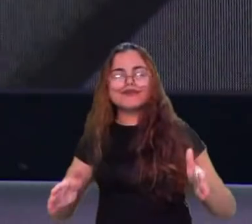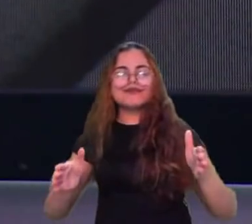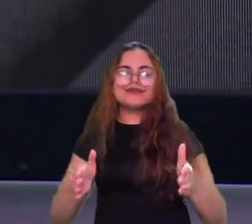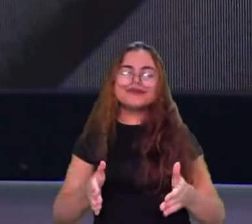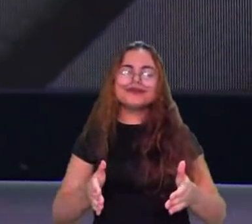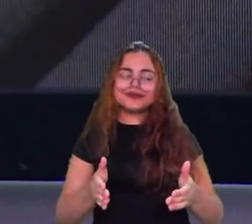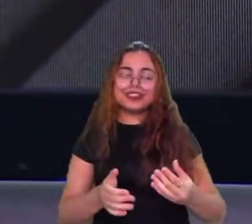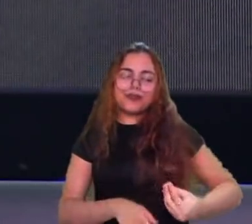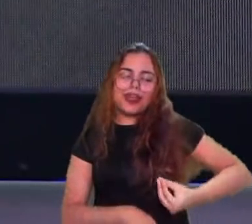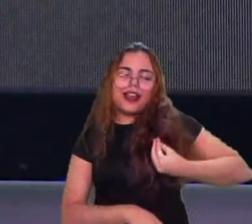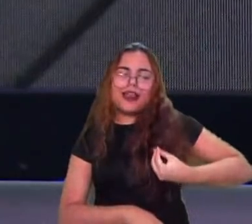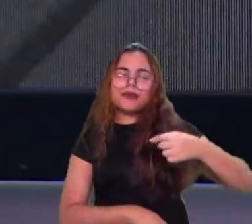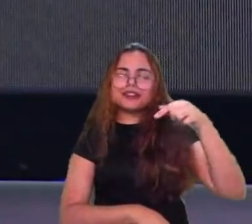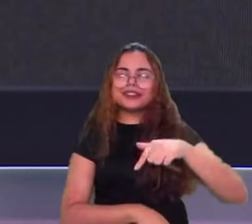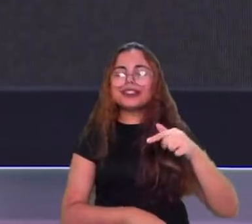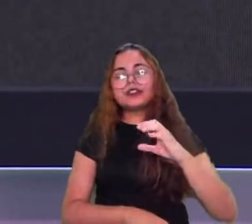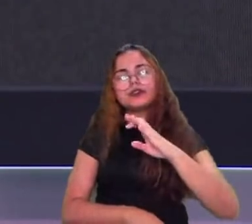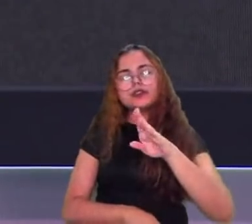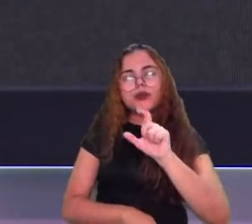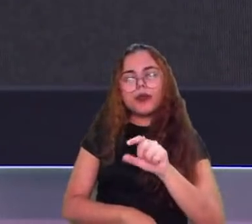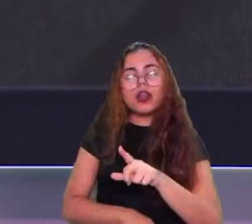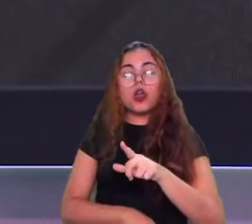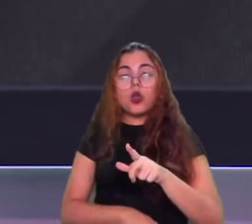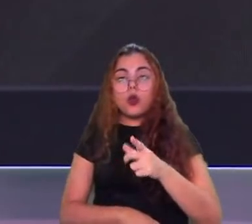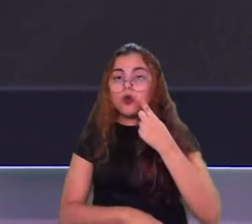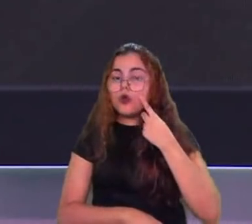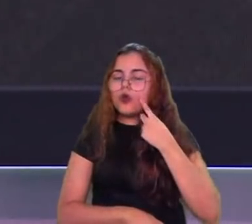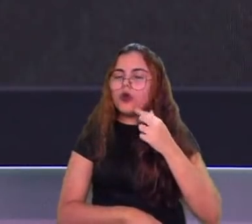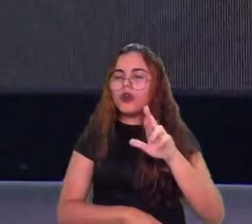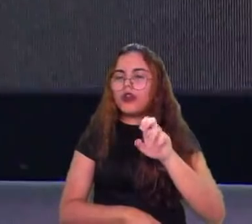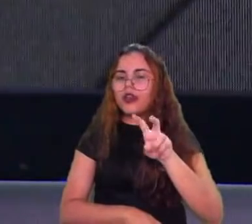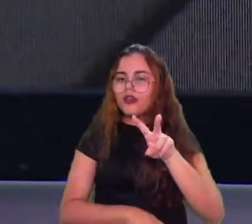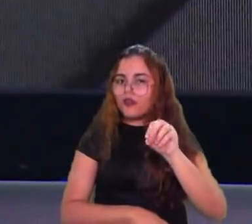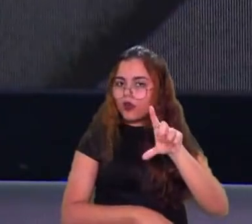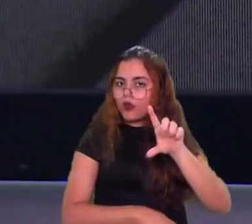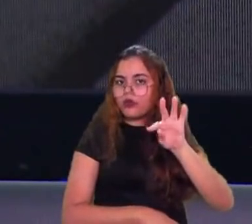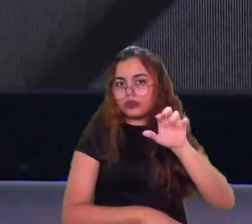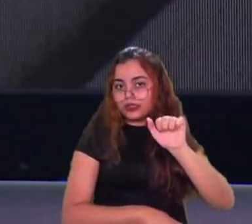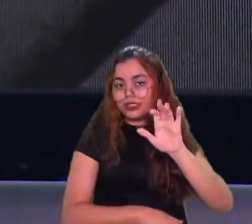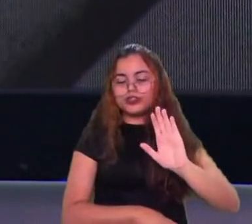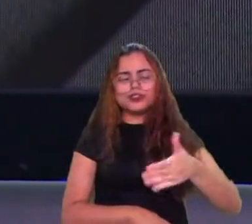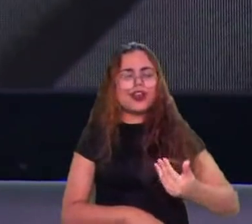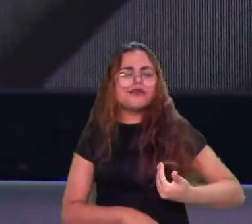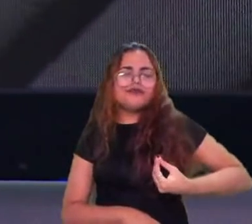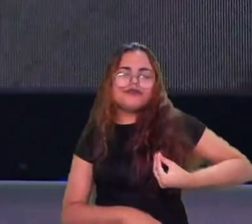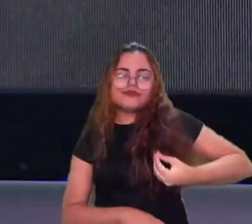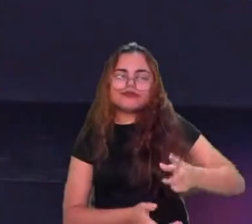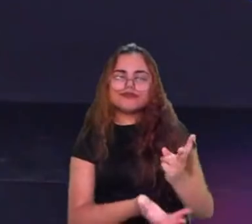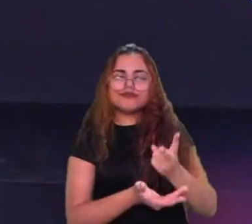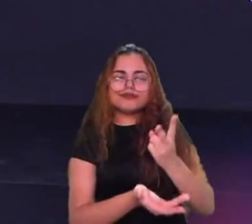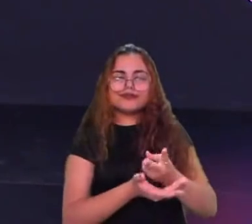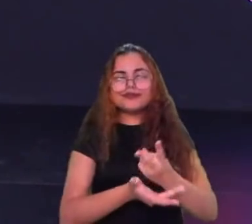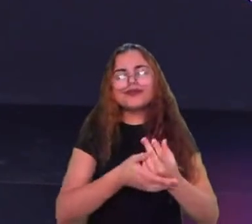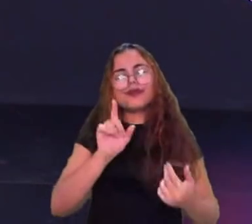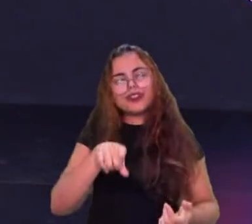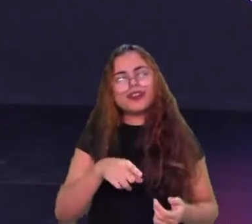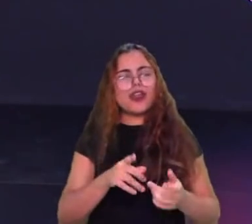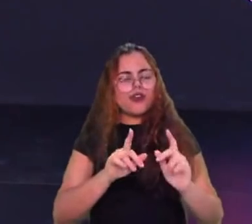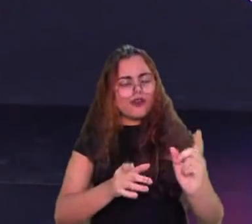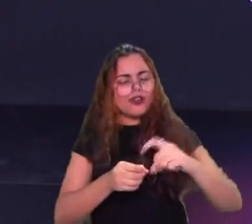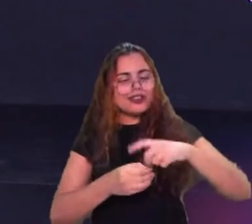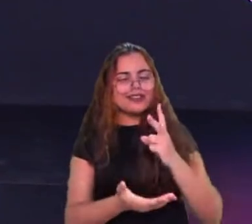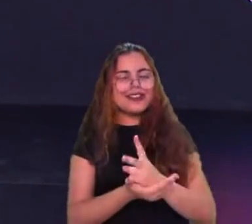aqui no nosso CBLOL do dia de hoje Revoltinha já é de casa sempre que quiser volta aí pra gente trocar essa ideia dar aquela farpada falar essas coisas mas pessoal